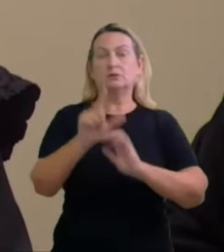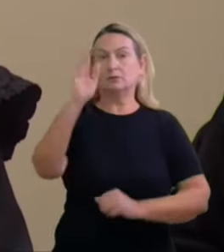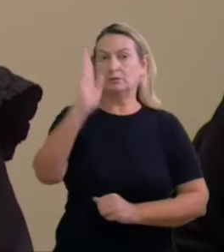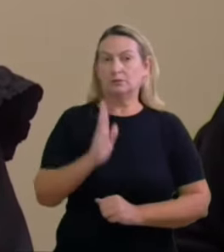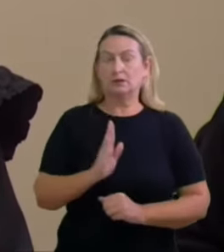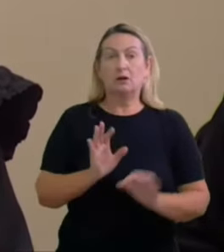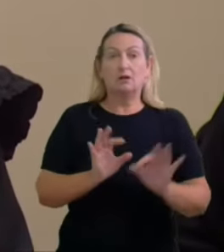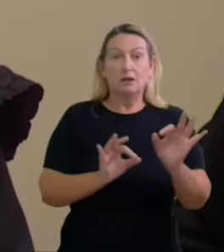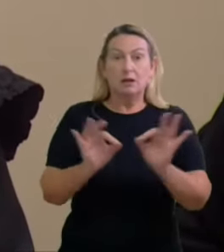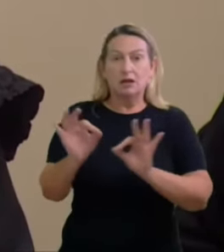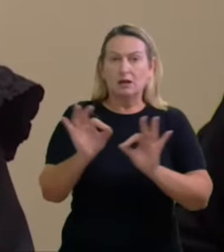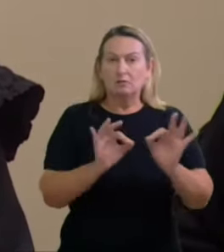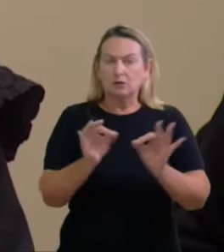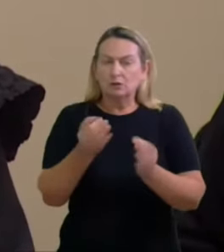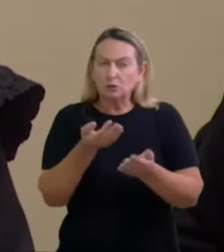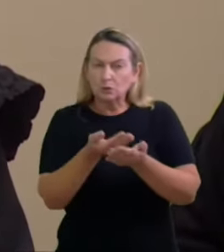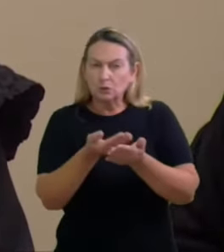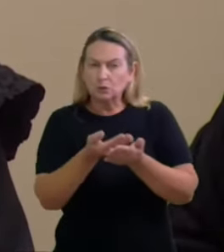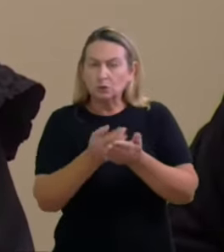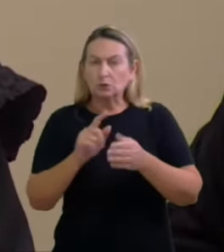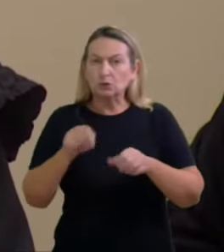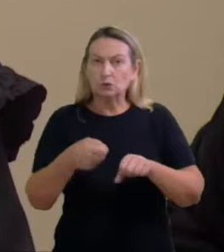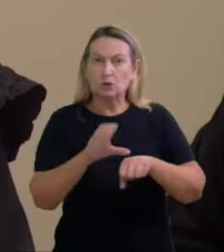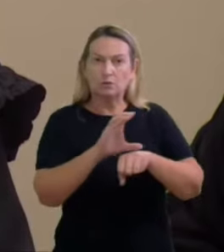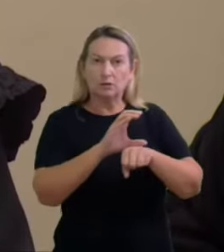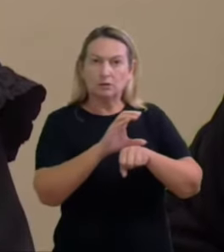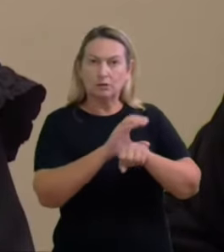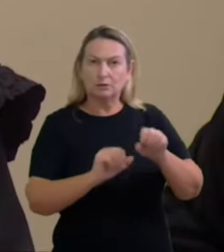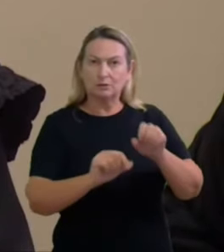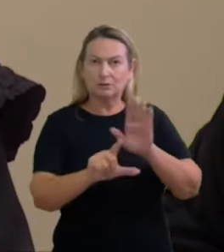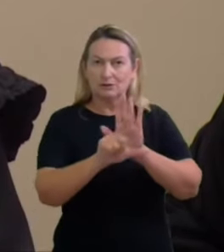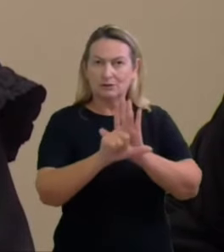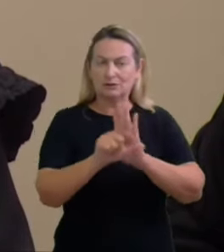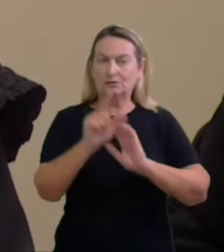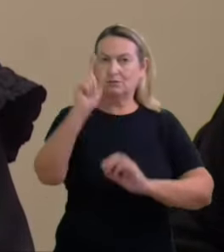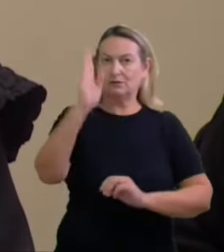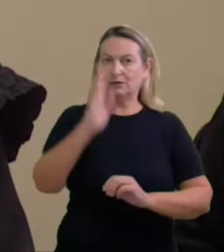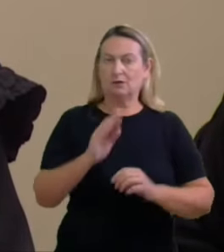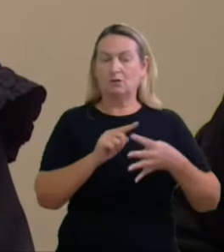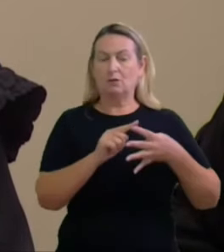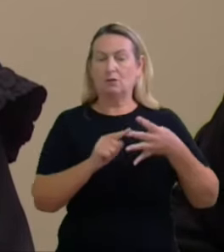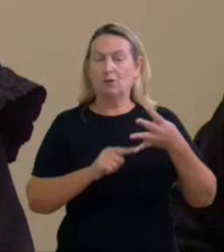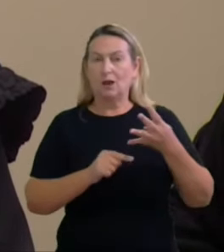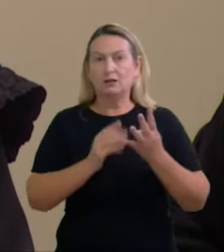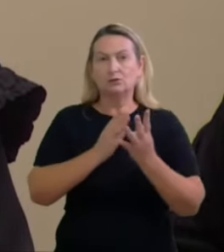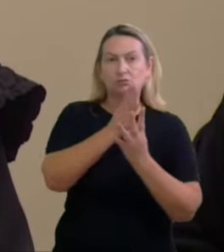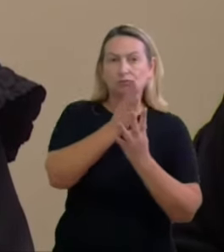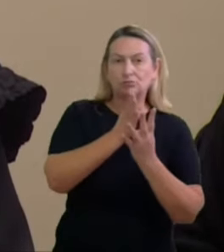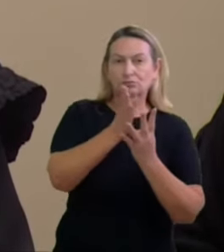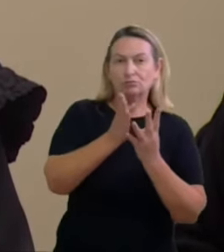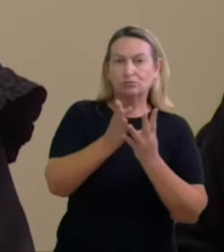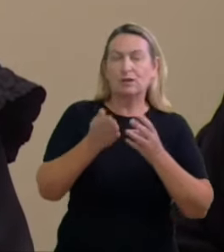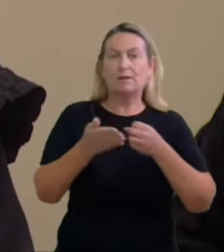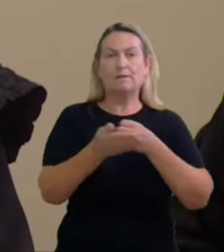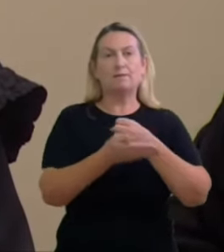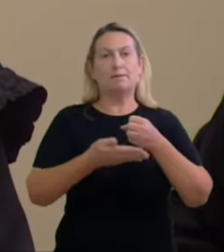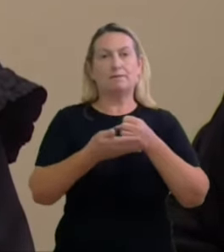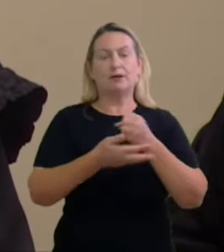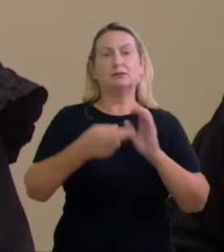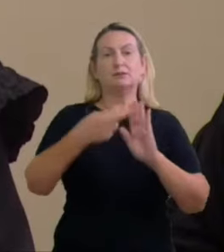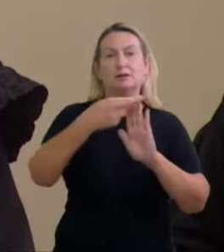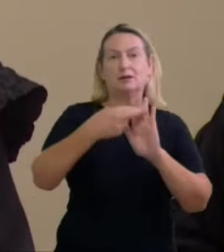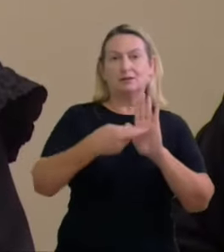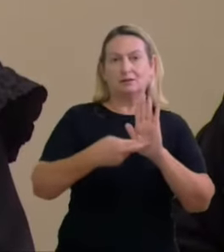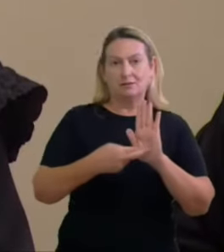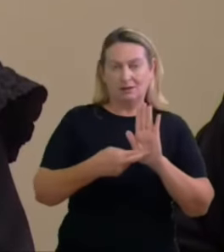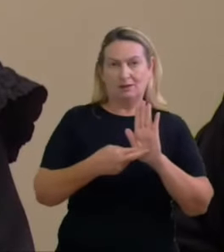minucioso estudo sobre a constituição federal Aline Osório fixa quatro diretrizes básicas para a regulação do processo político eleitoral